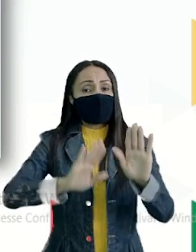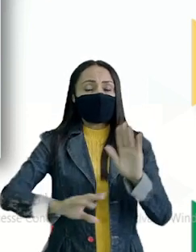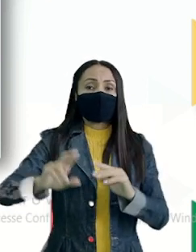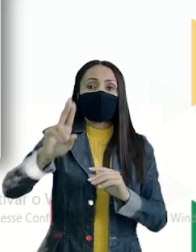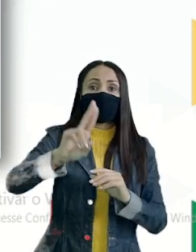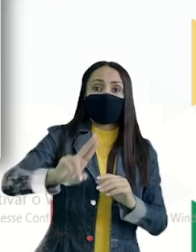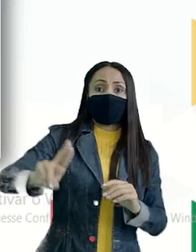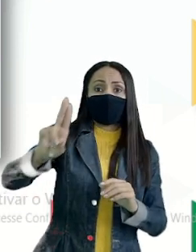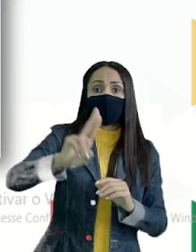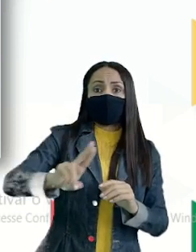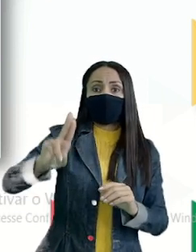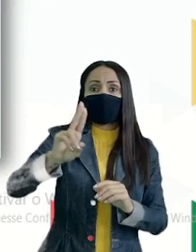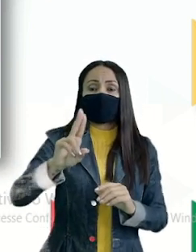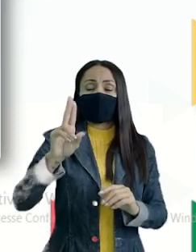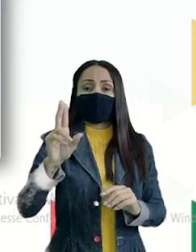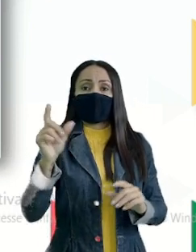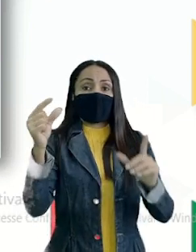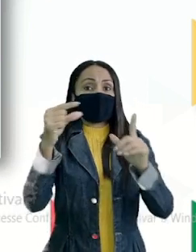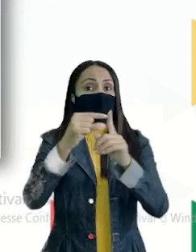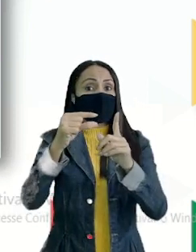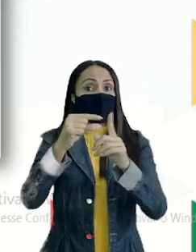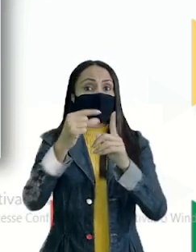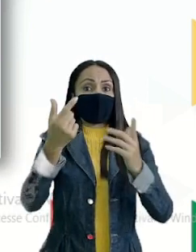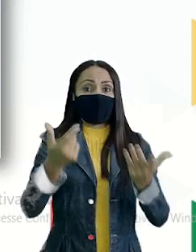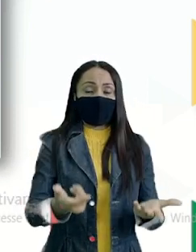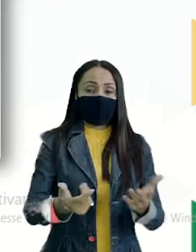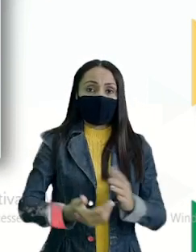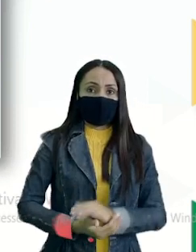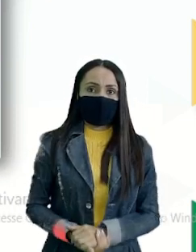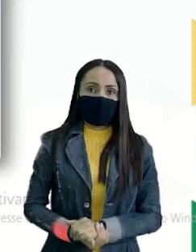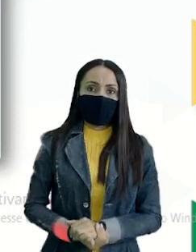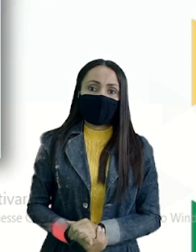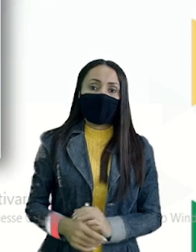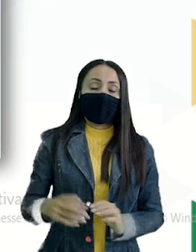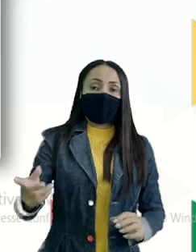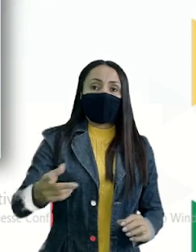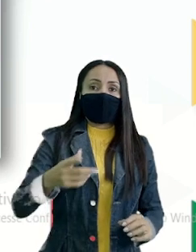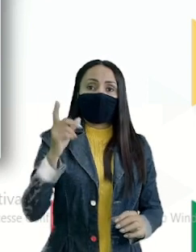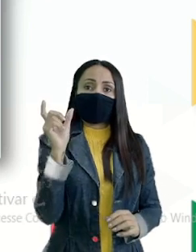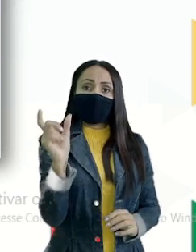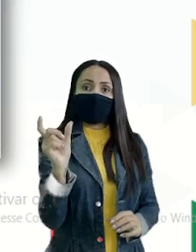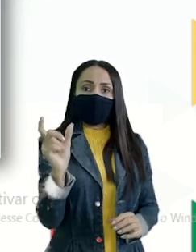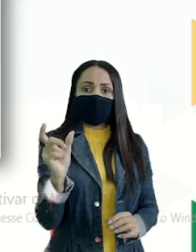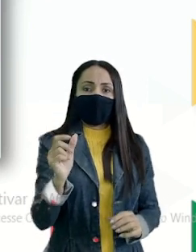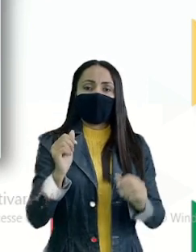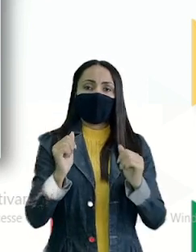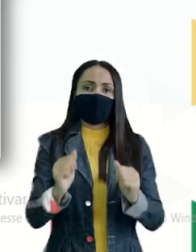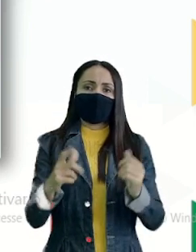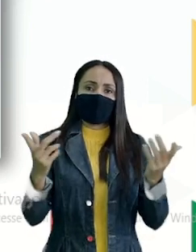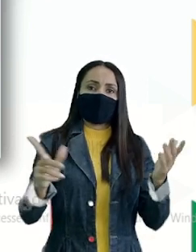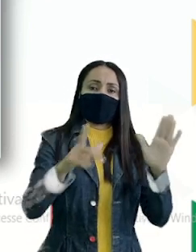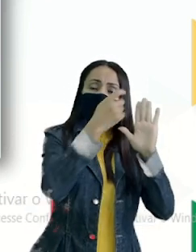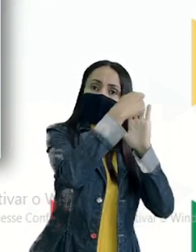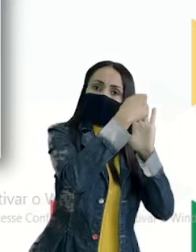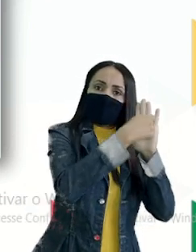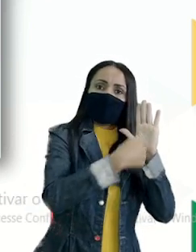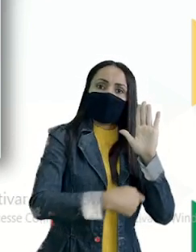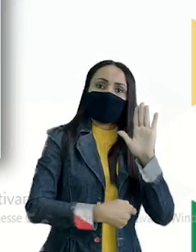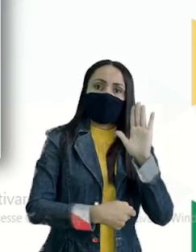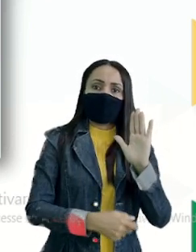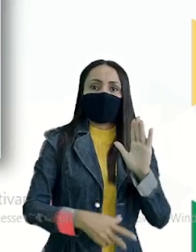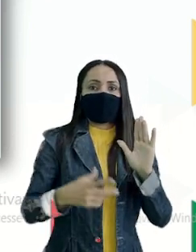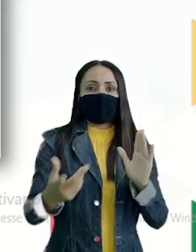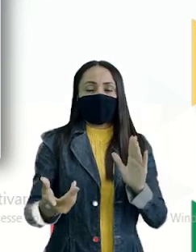Das palavras Então aqui eu tenho o seguinte Quando a palavra pode parecer Tanto na grafia Quanto